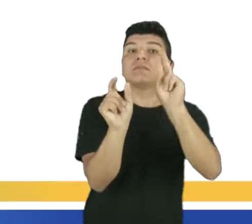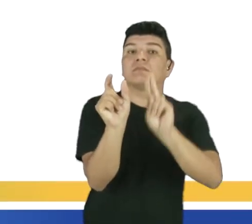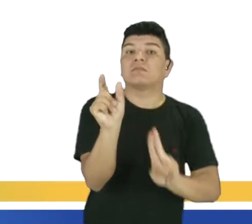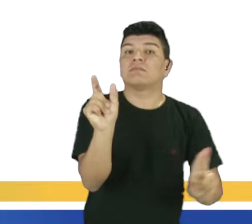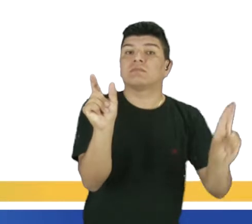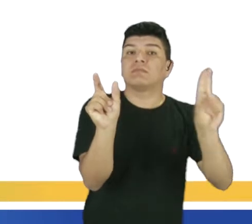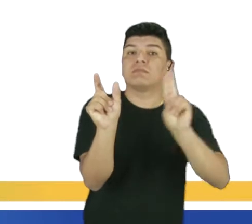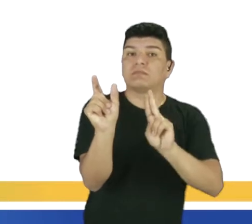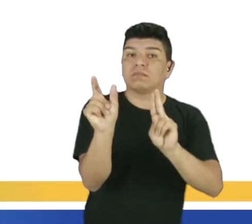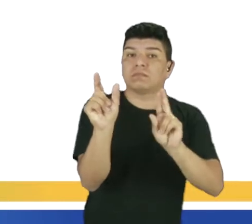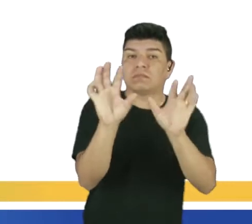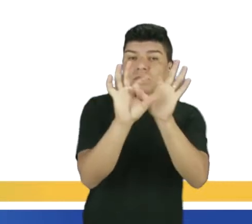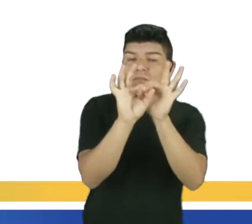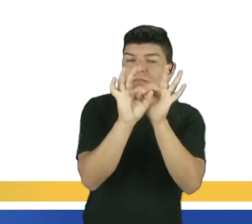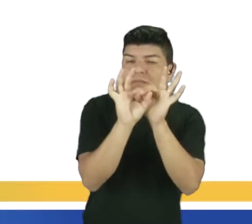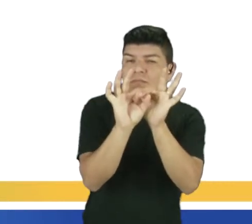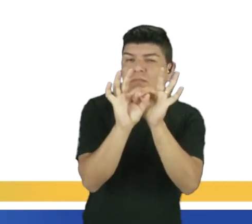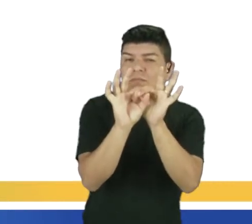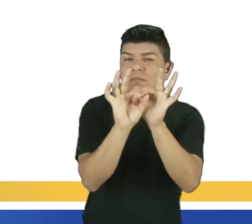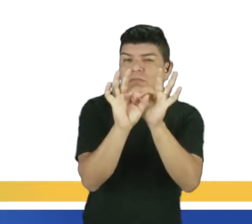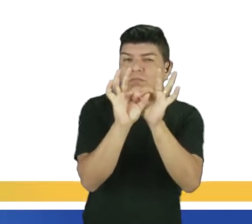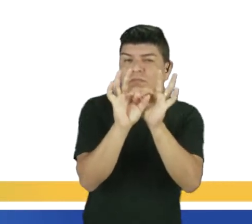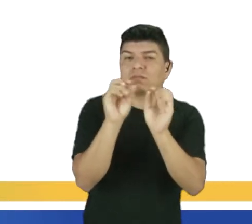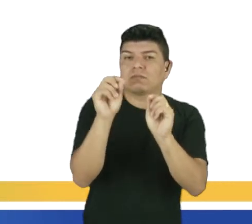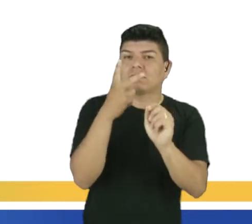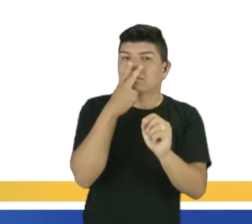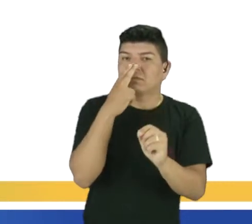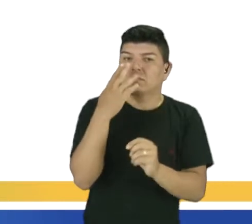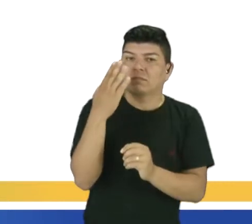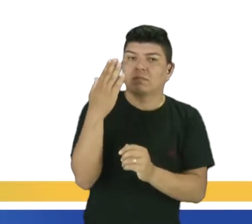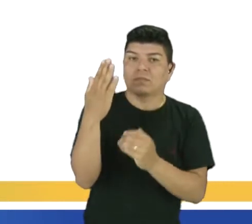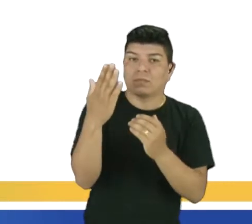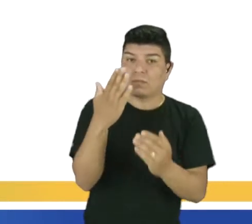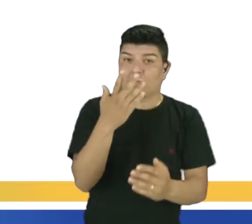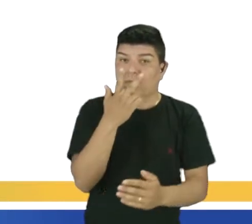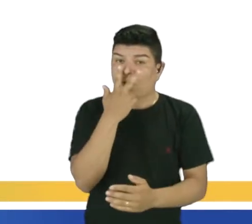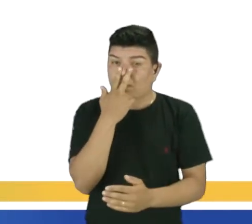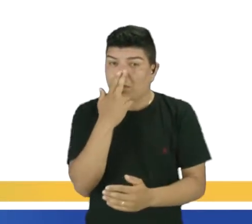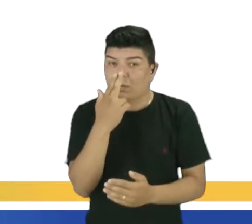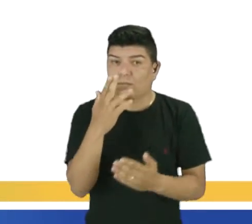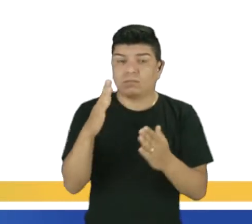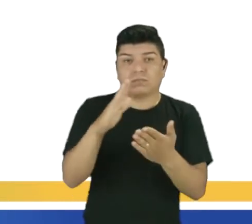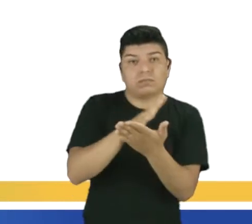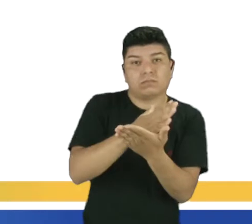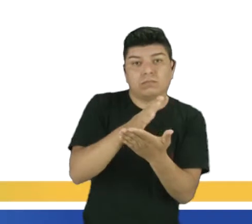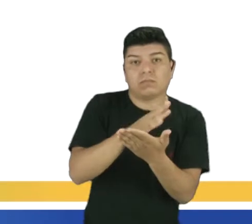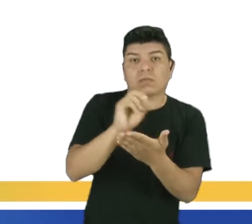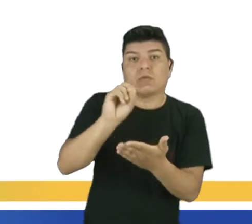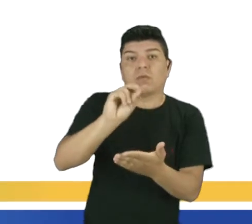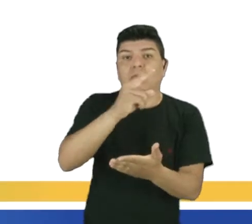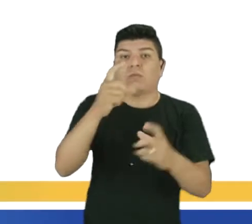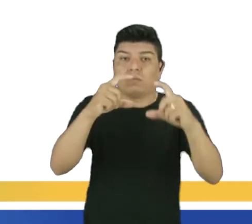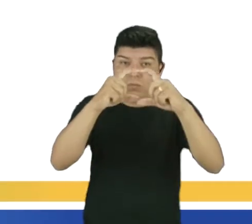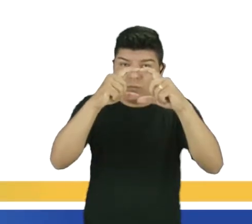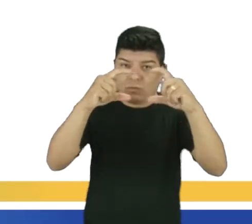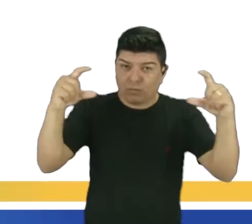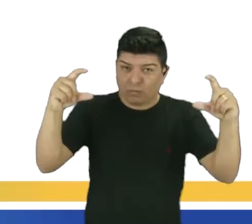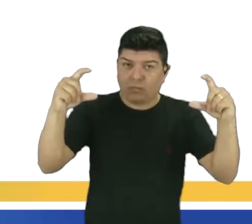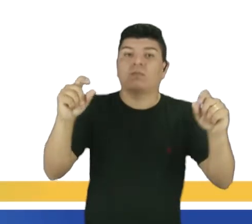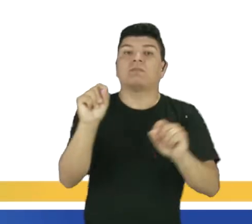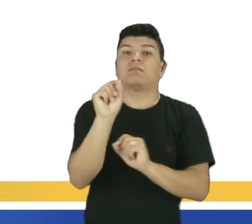elementos de ligação entre termos semelhantes de uma oração ou entre duas orações,